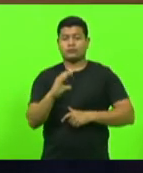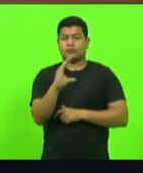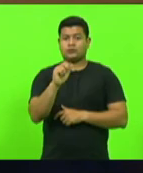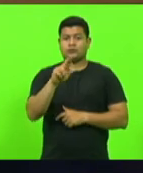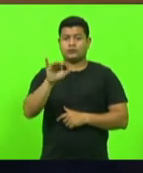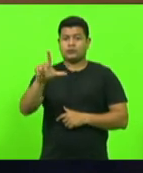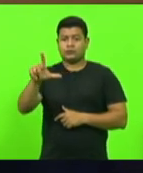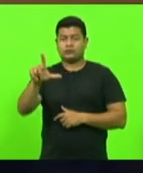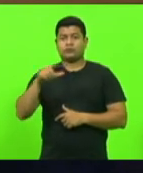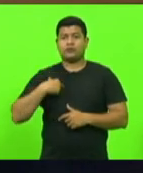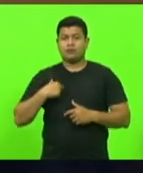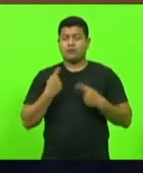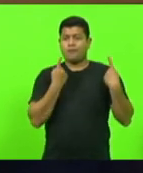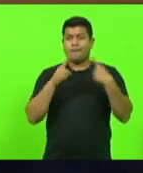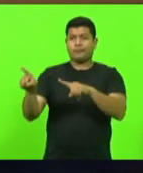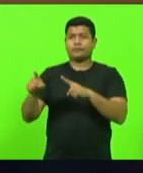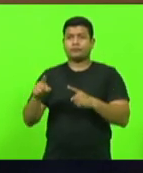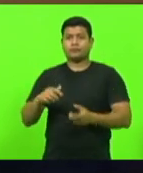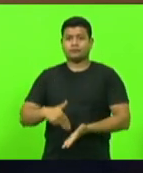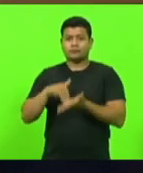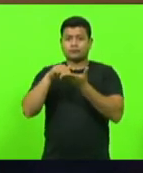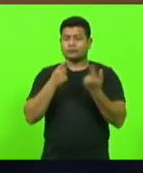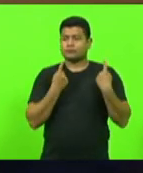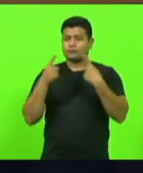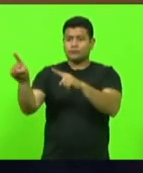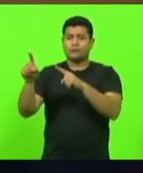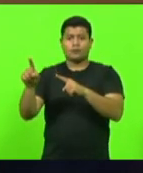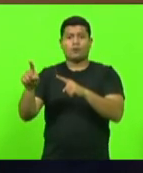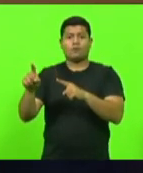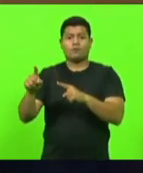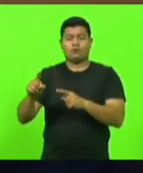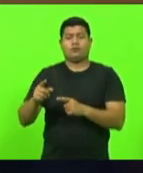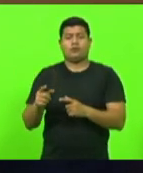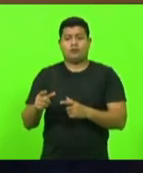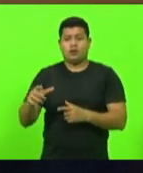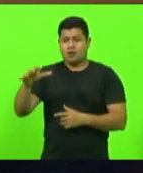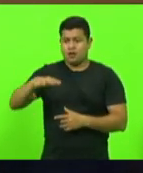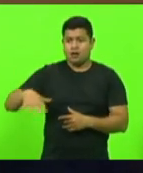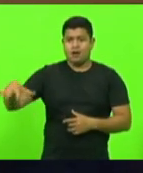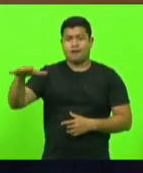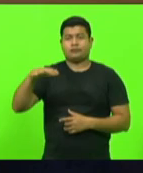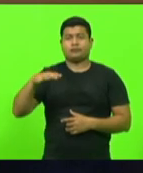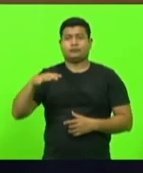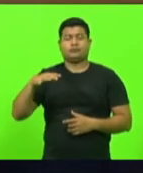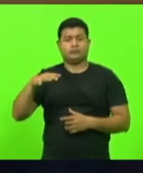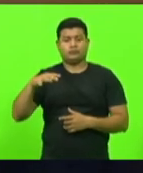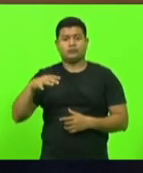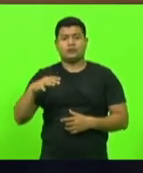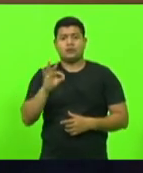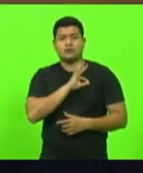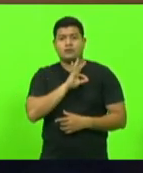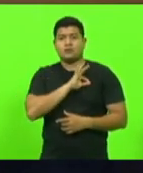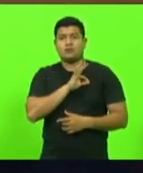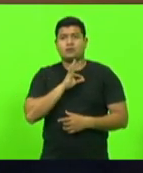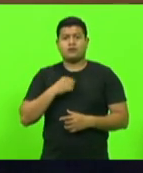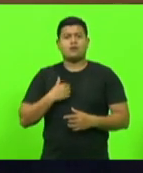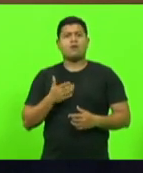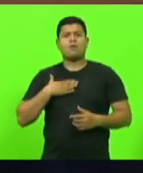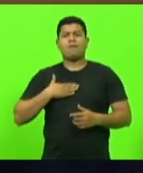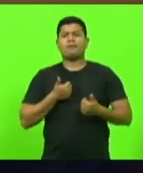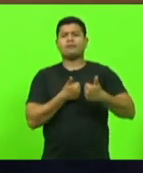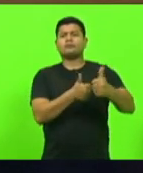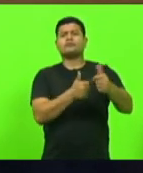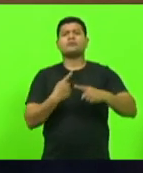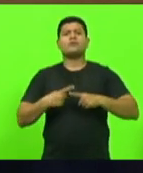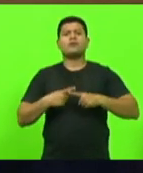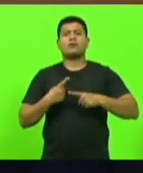repúdio e vou fazer uma moção de repúdio ao comando ao comando porque a não pode aceitar um negócio desse aí estão me perseguindo porque já não paga